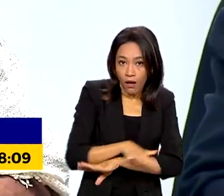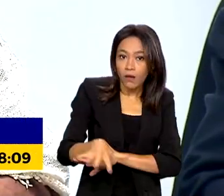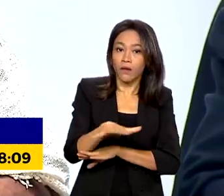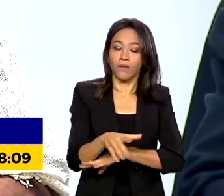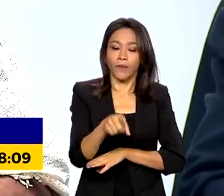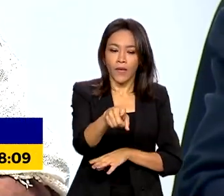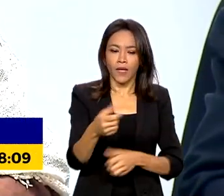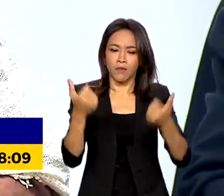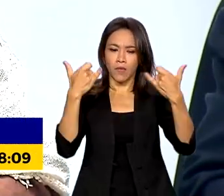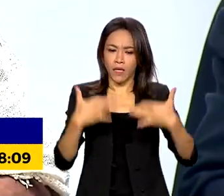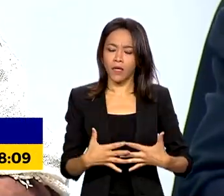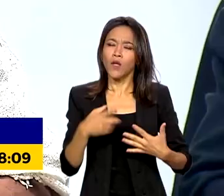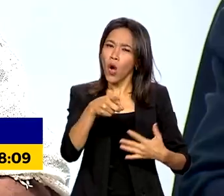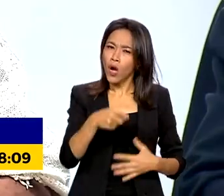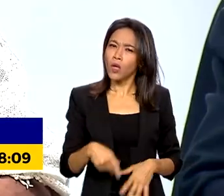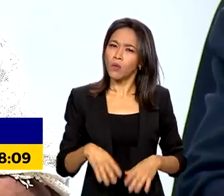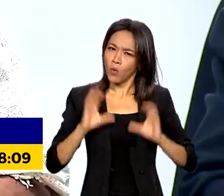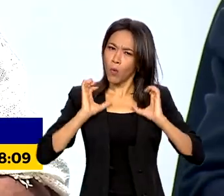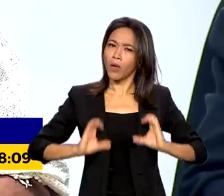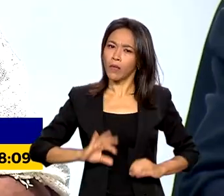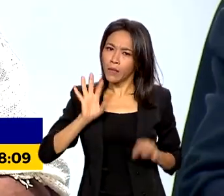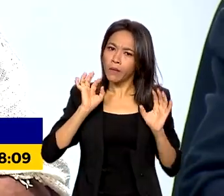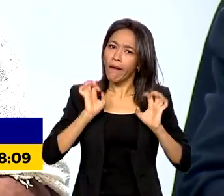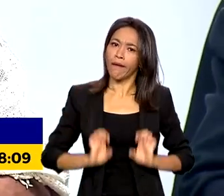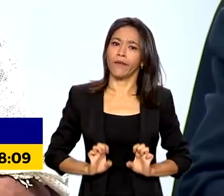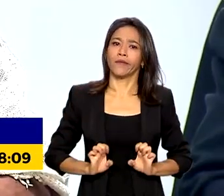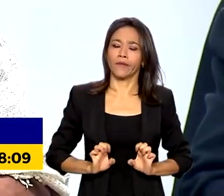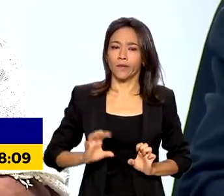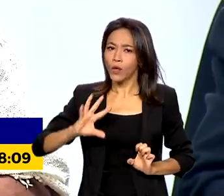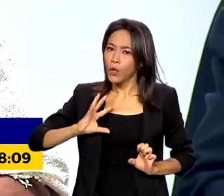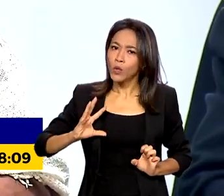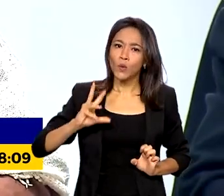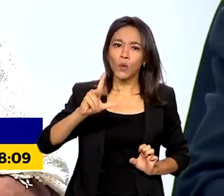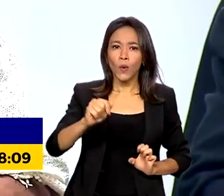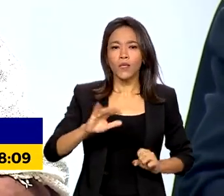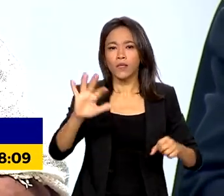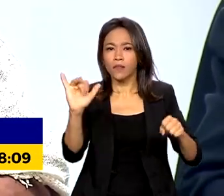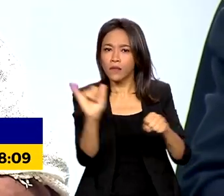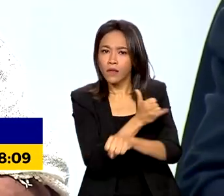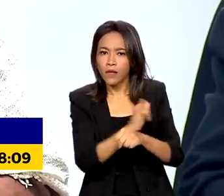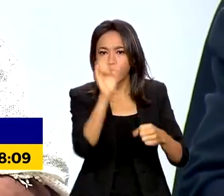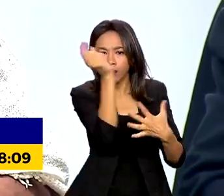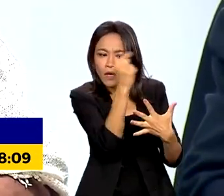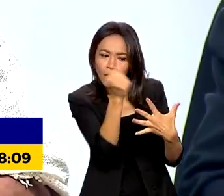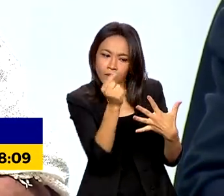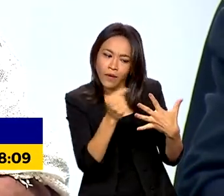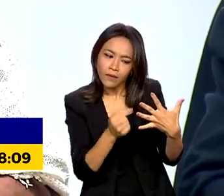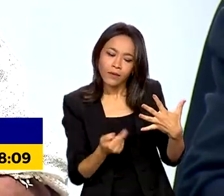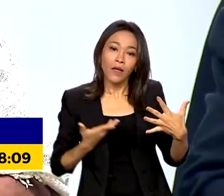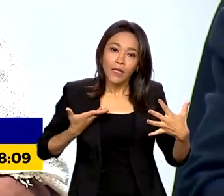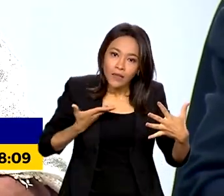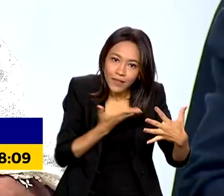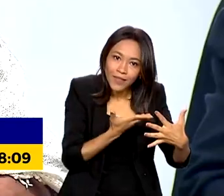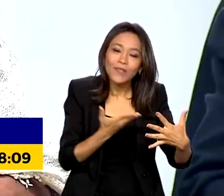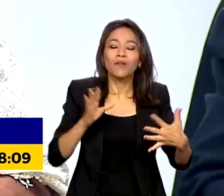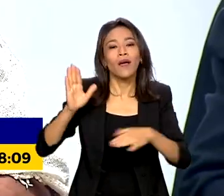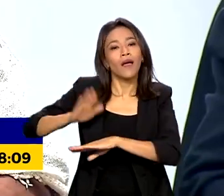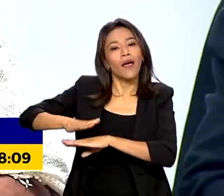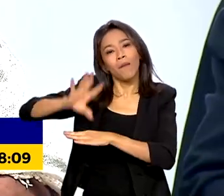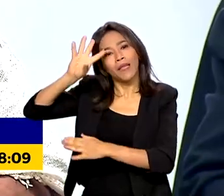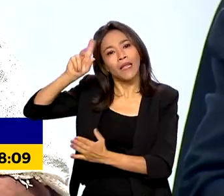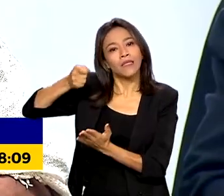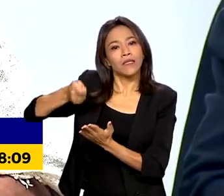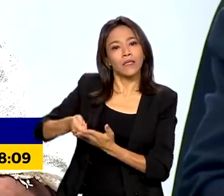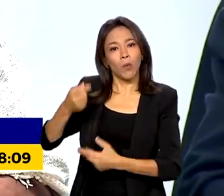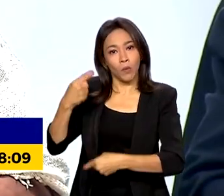postura ética é capaz de fazer. Todos esses instrumentos, todas essas ações têm a ver com uma decisão política e